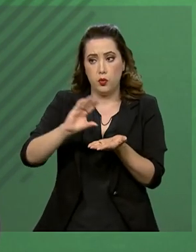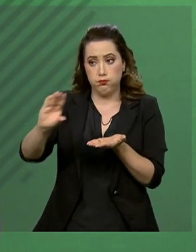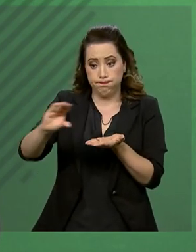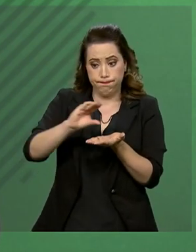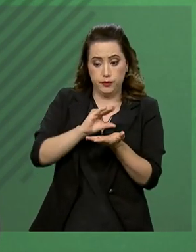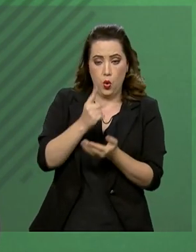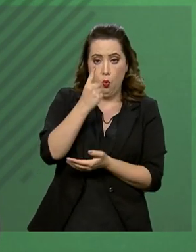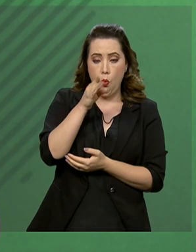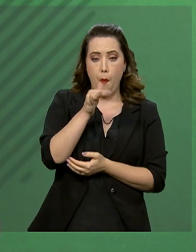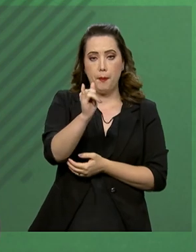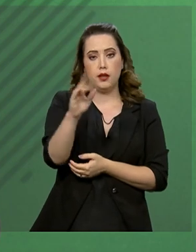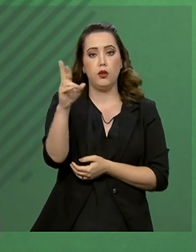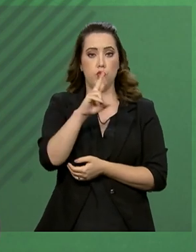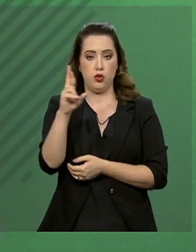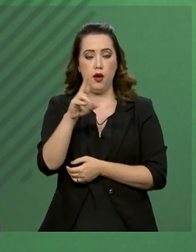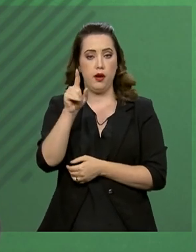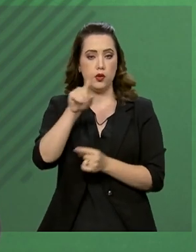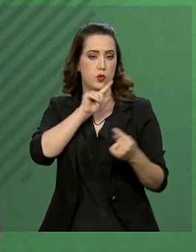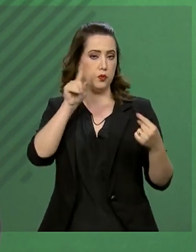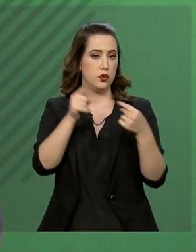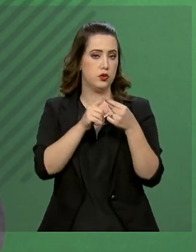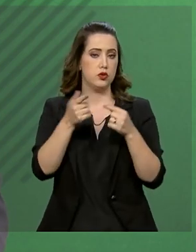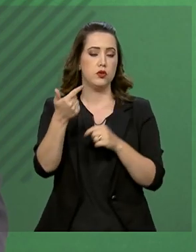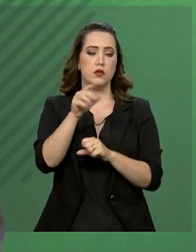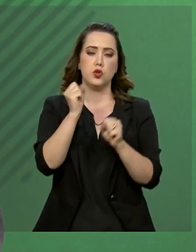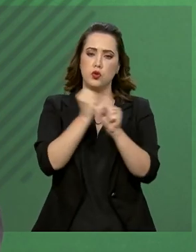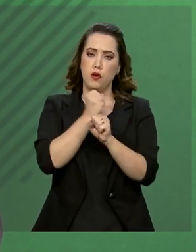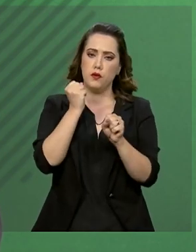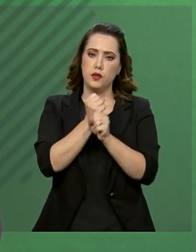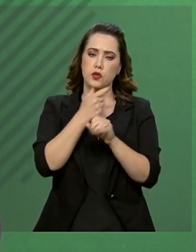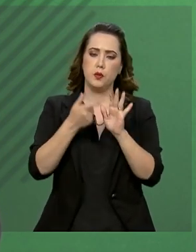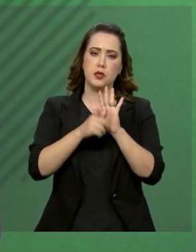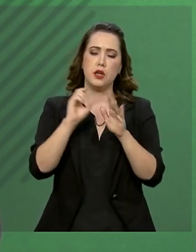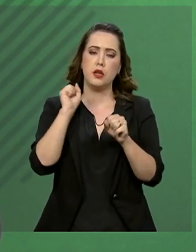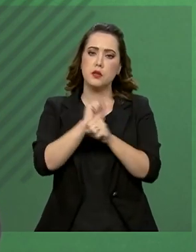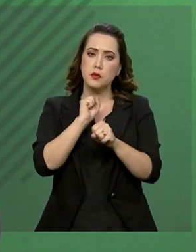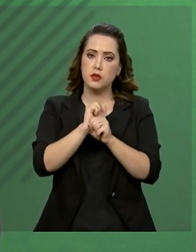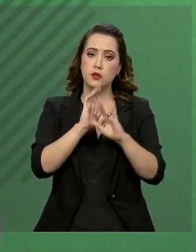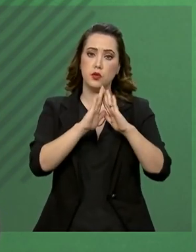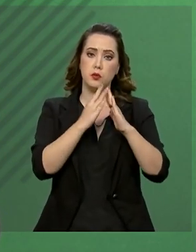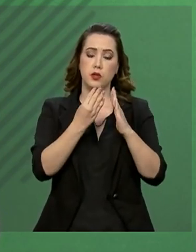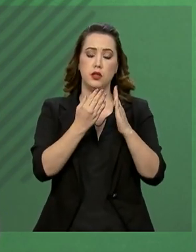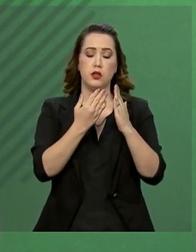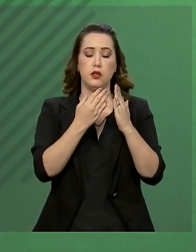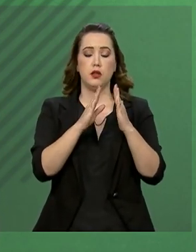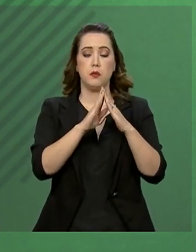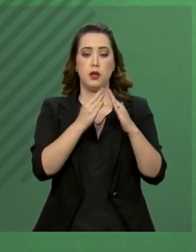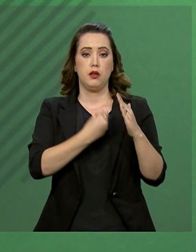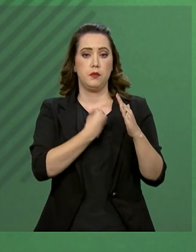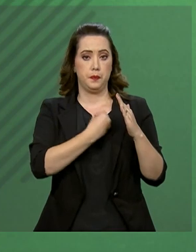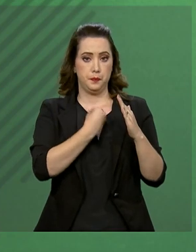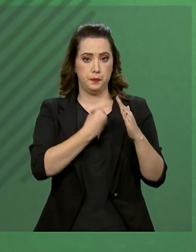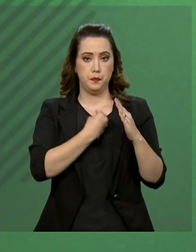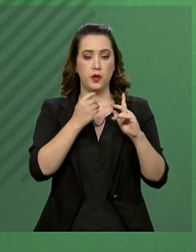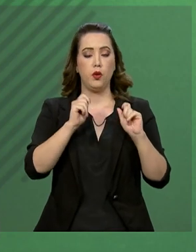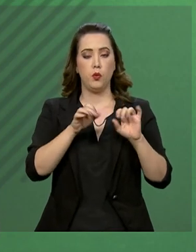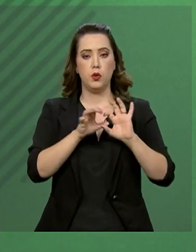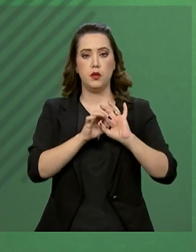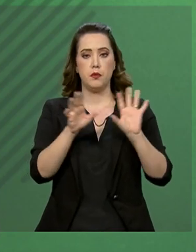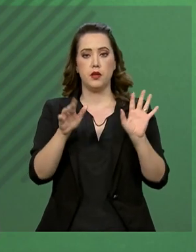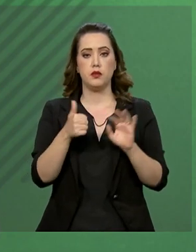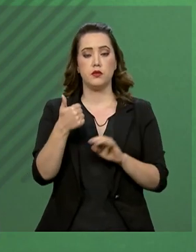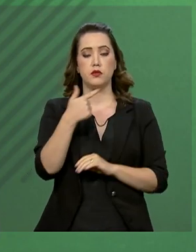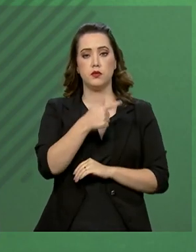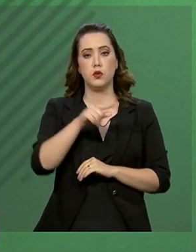será destinada à retomada de obras paralisadas do Minha Casa Minha Vida, com autorização de